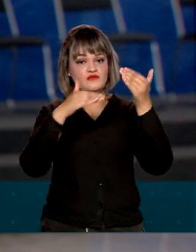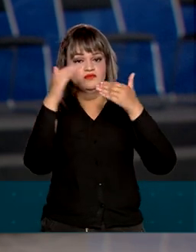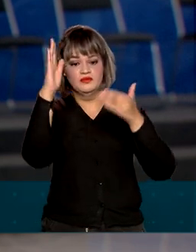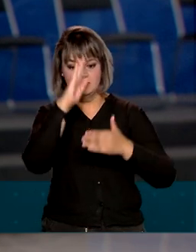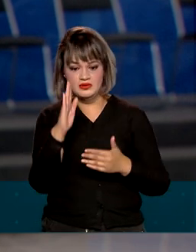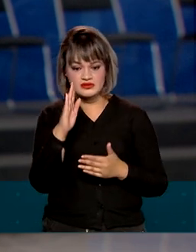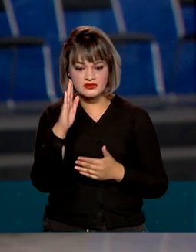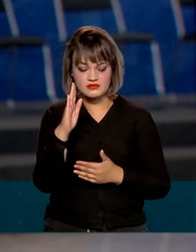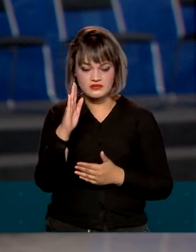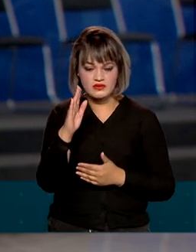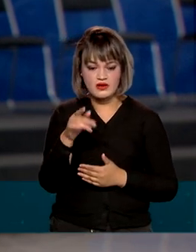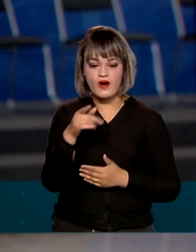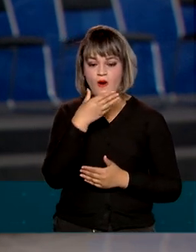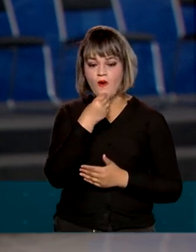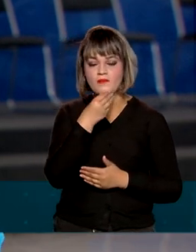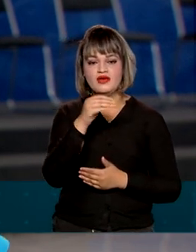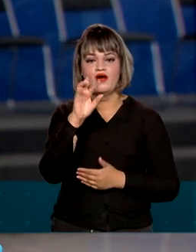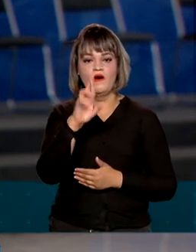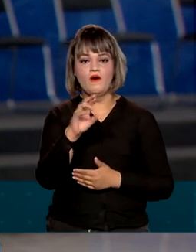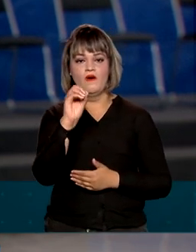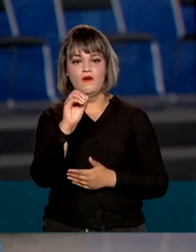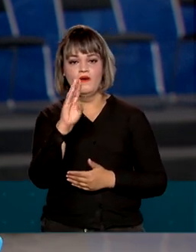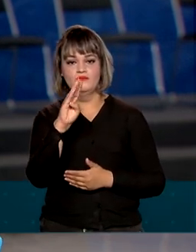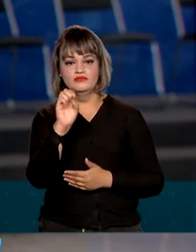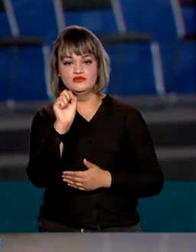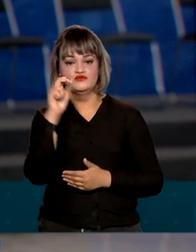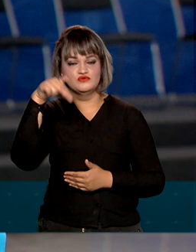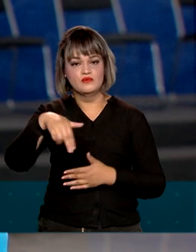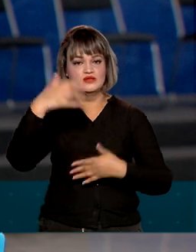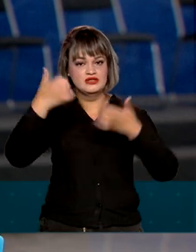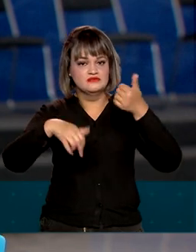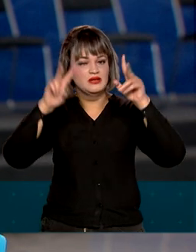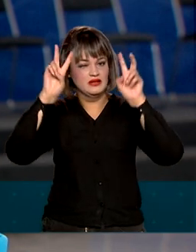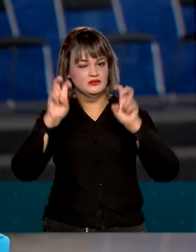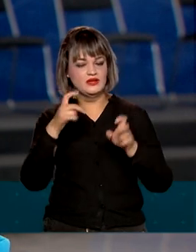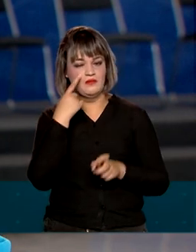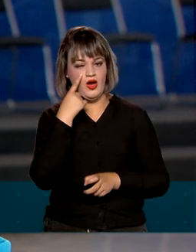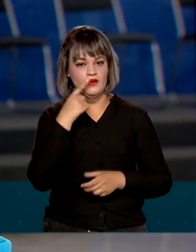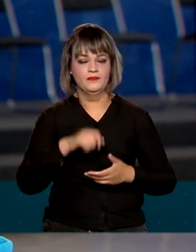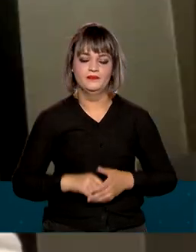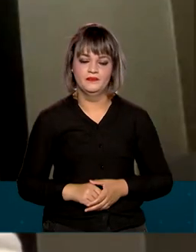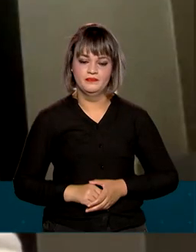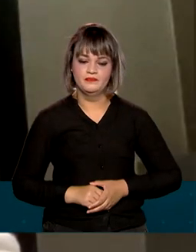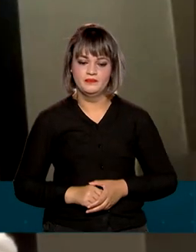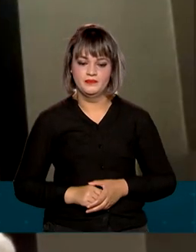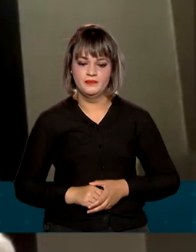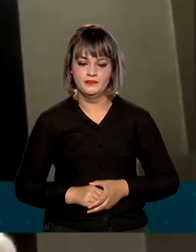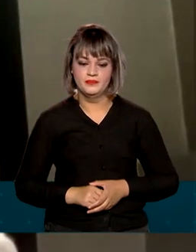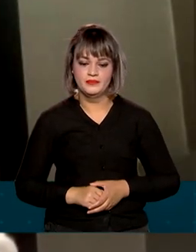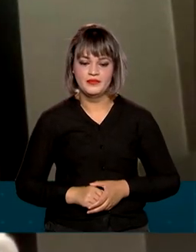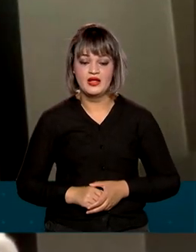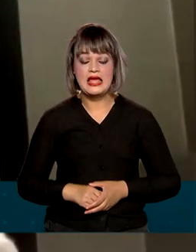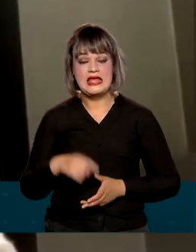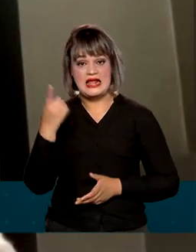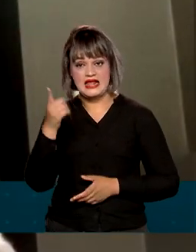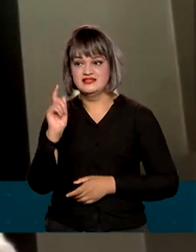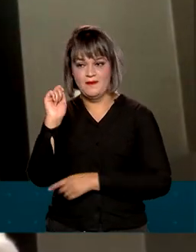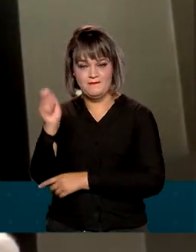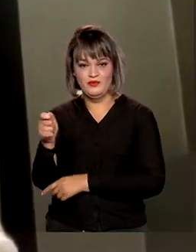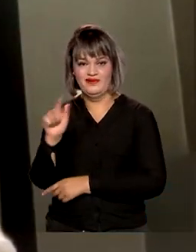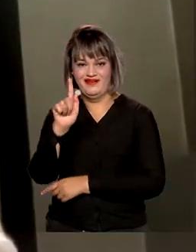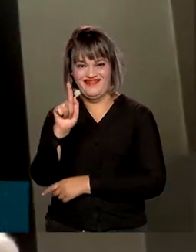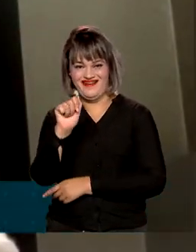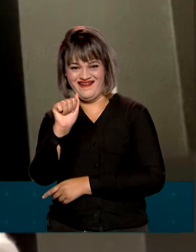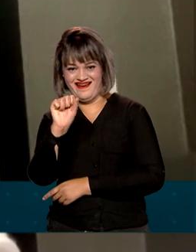Ministério da Cidadania, Robson Tuma, ele comentou sobre esse assunto. Vamos assistir. O Auxílio Gás será